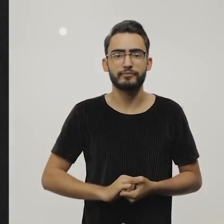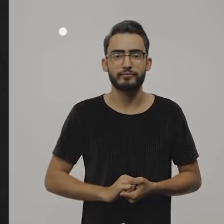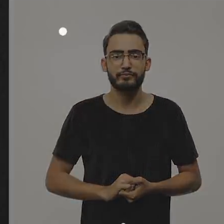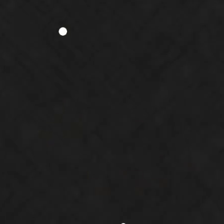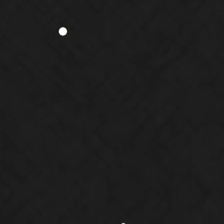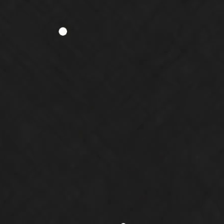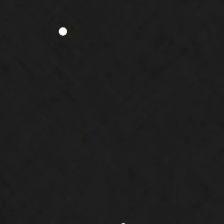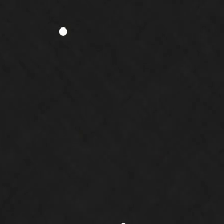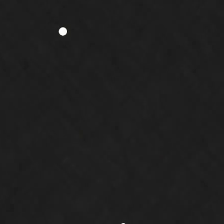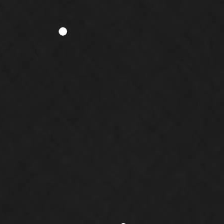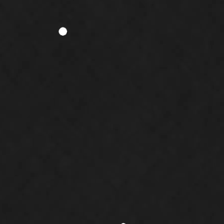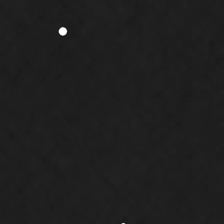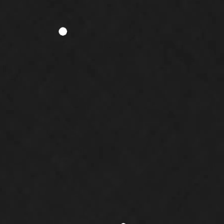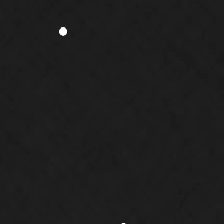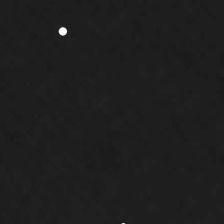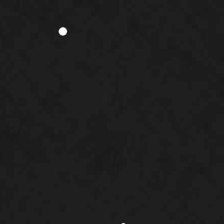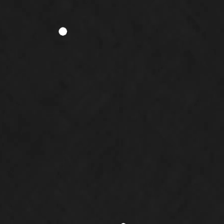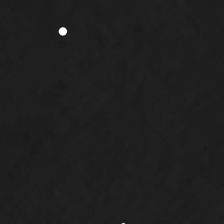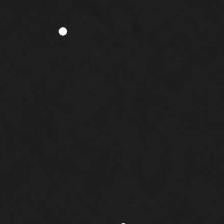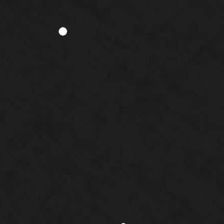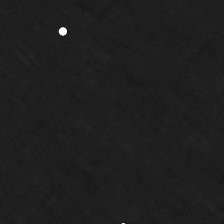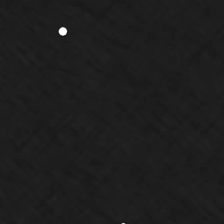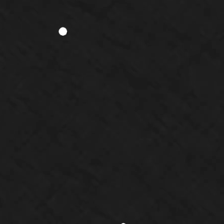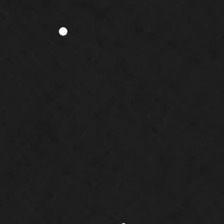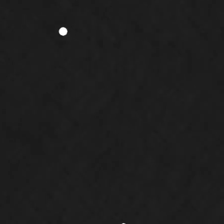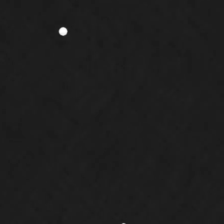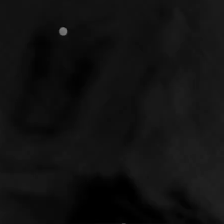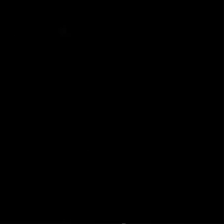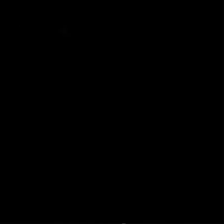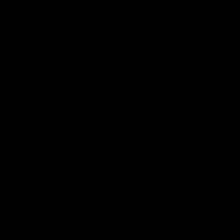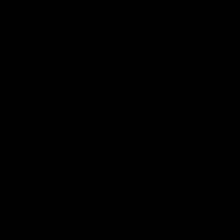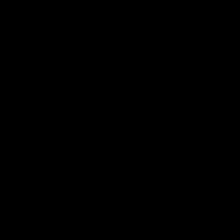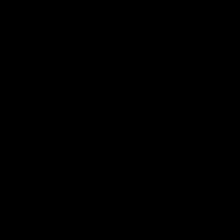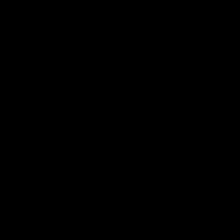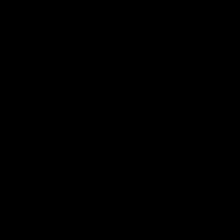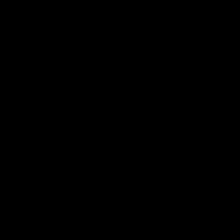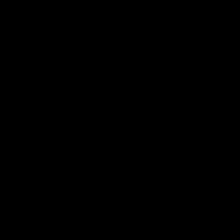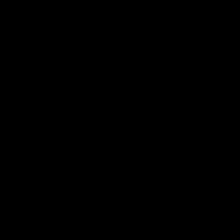É um seu feito serem Obrigado.